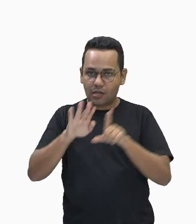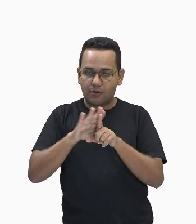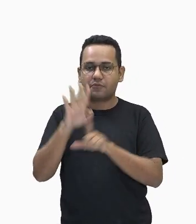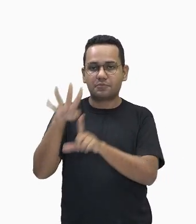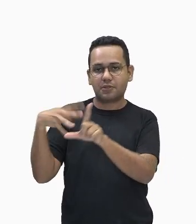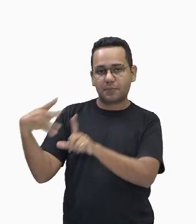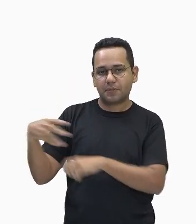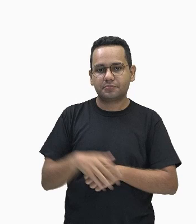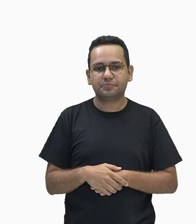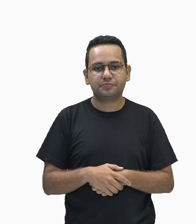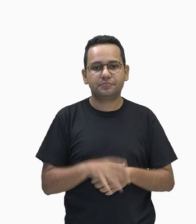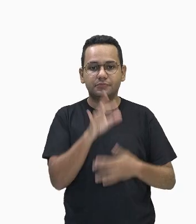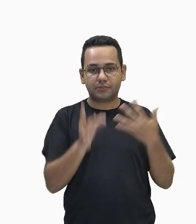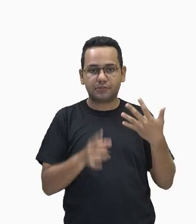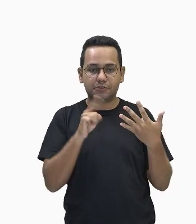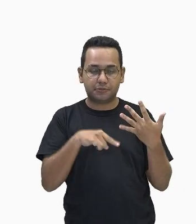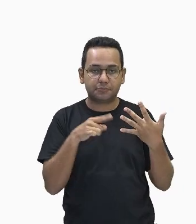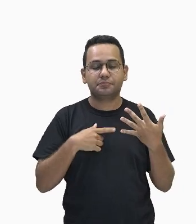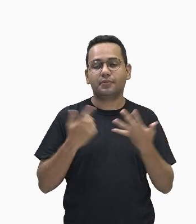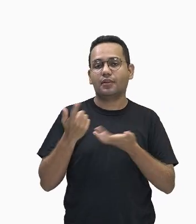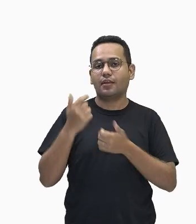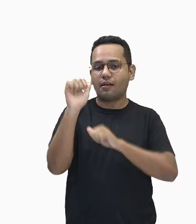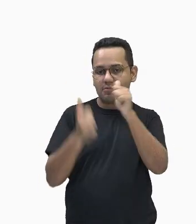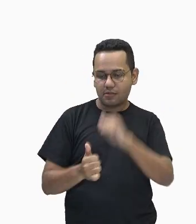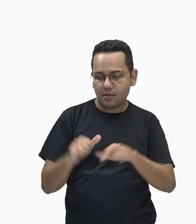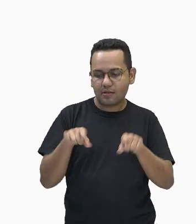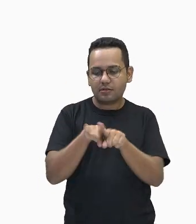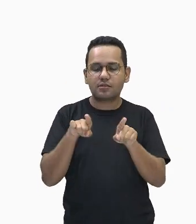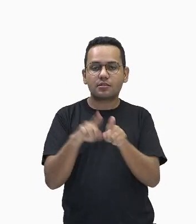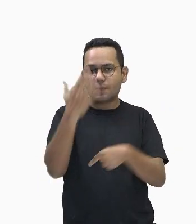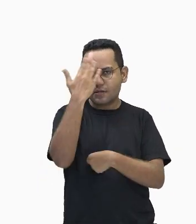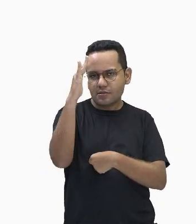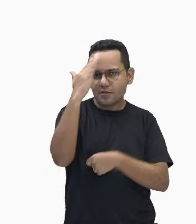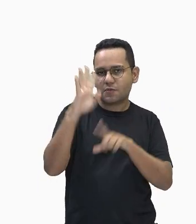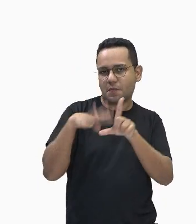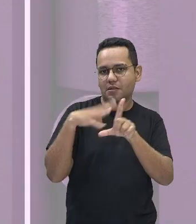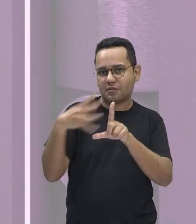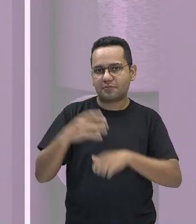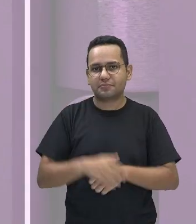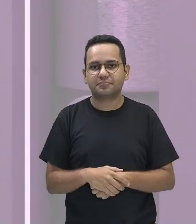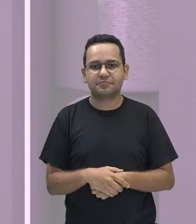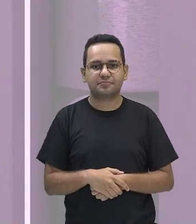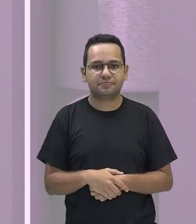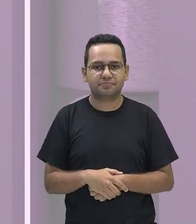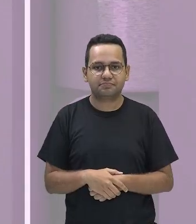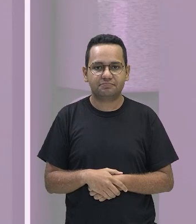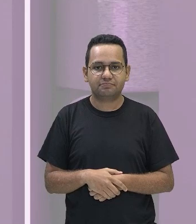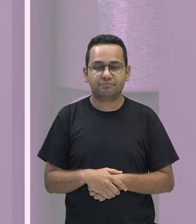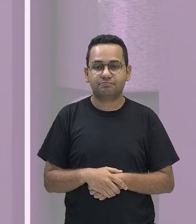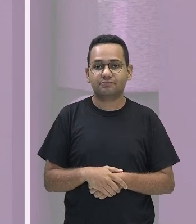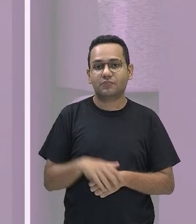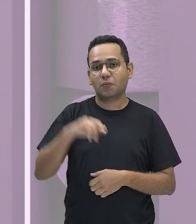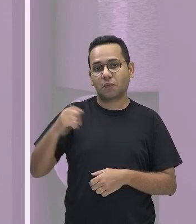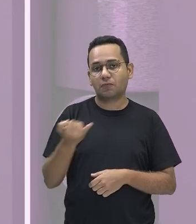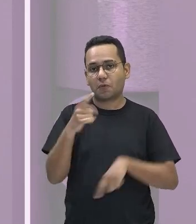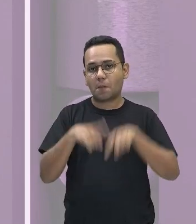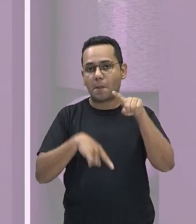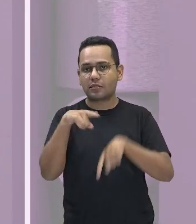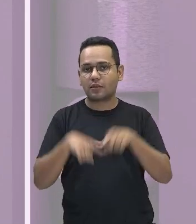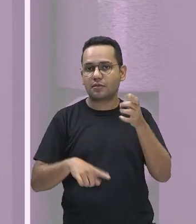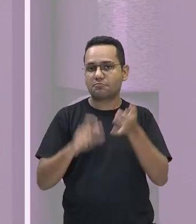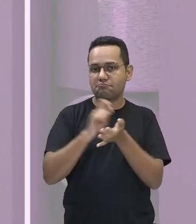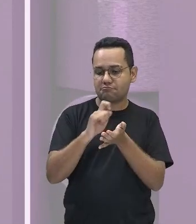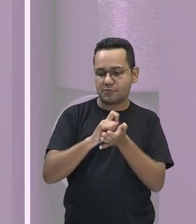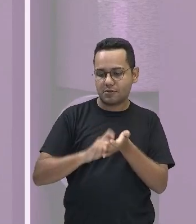detalhamento, análise e interpretação de gráficos. Então, pegue sua caneta, pegue seu